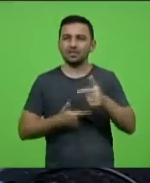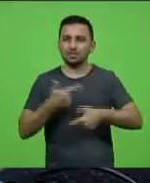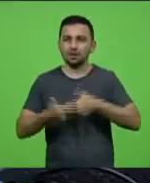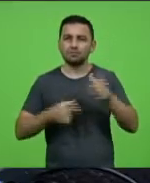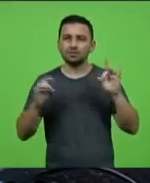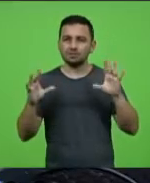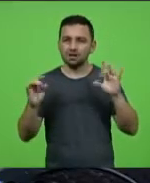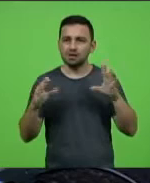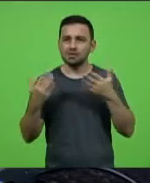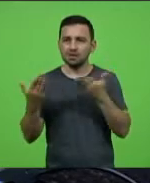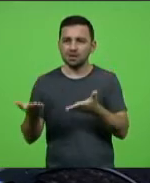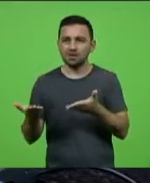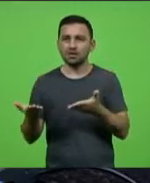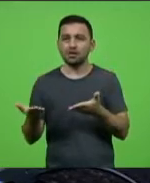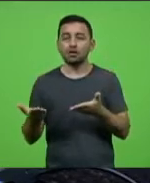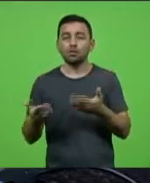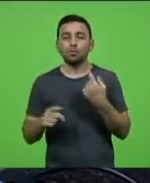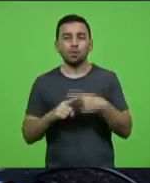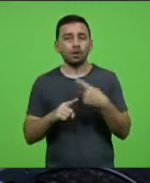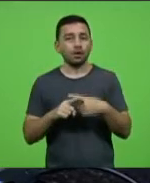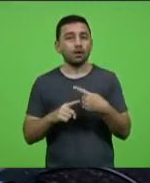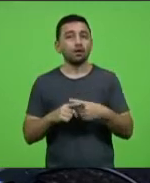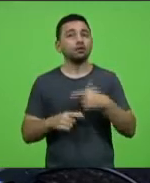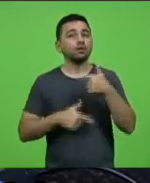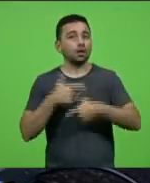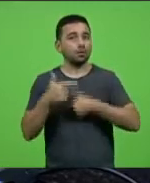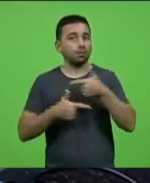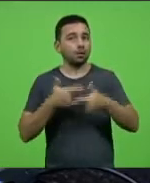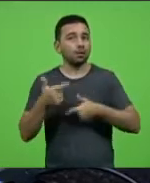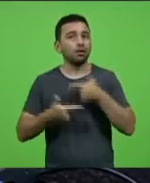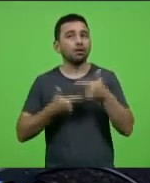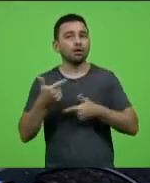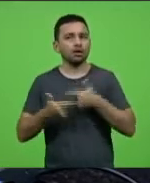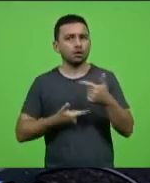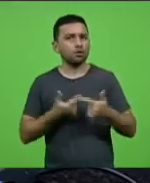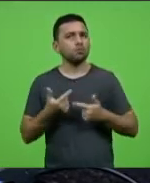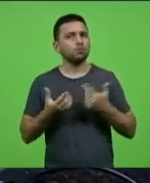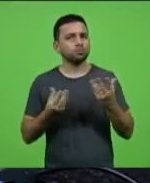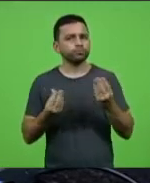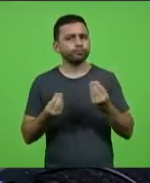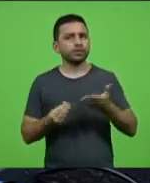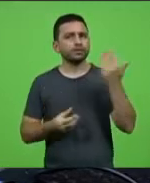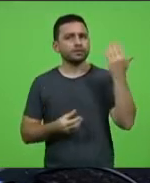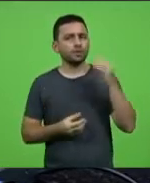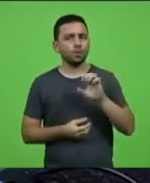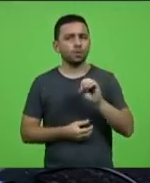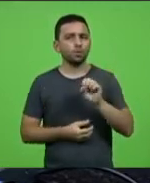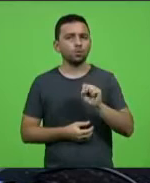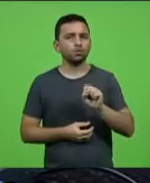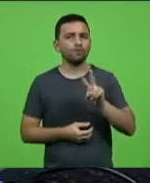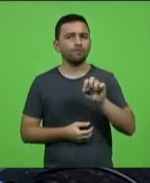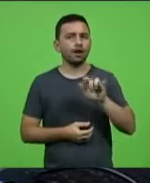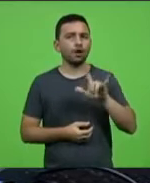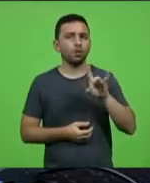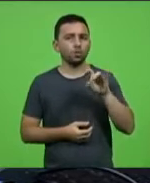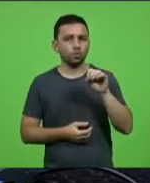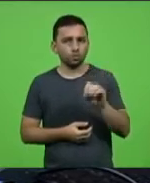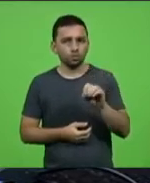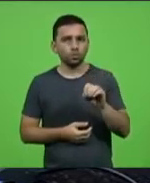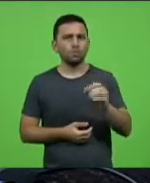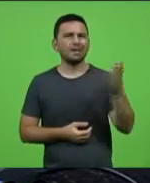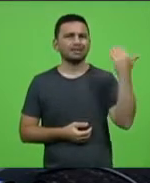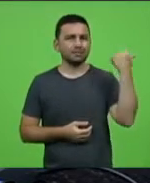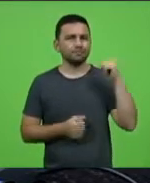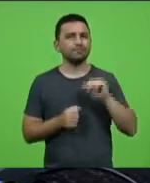virtude do grande trabalho que o nosso saudoso prefeito Oswaldo Tadeu Beltramini fez